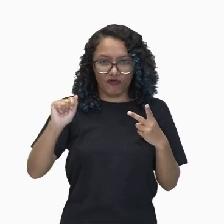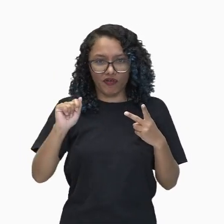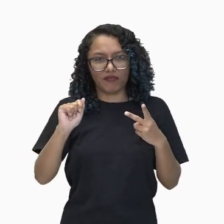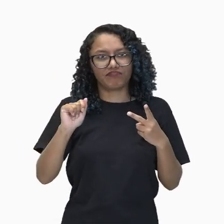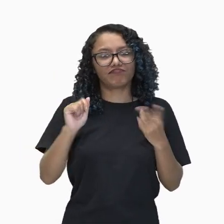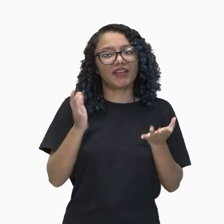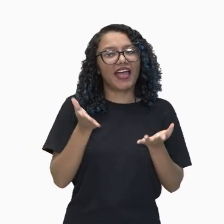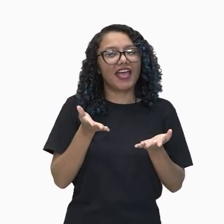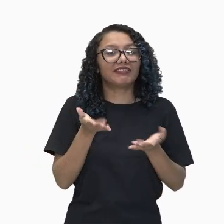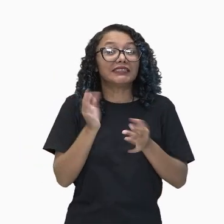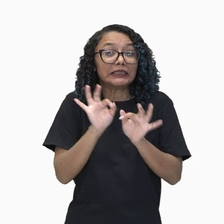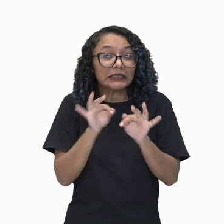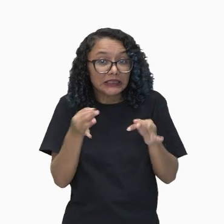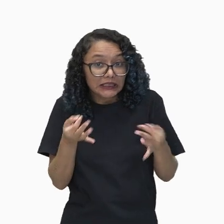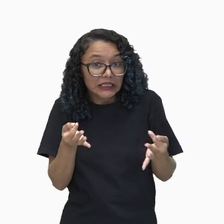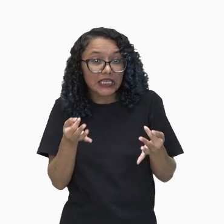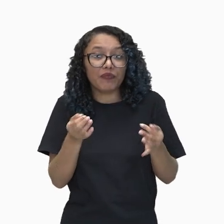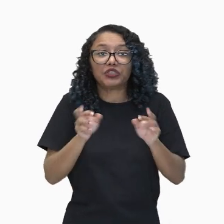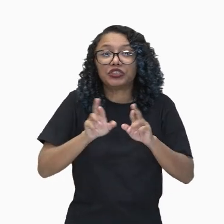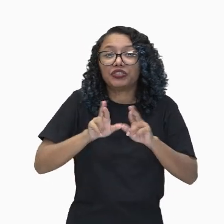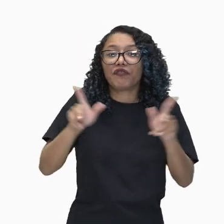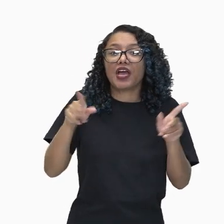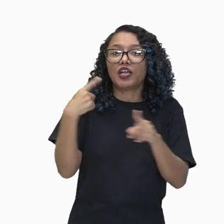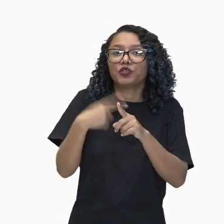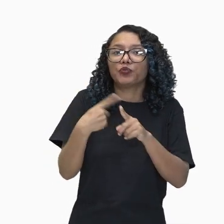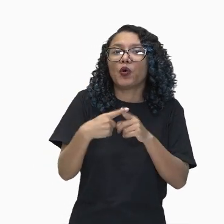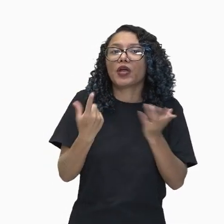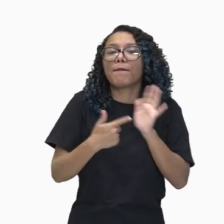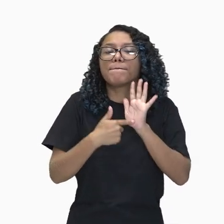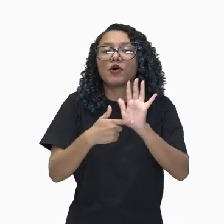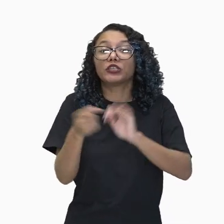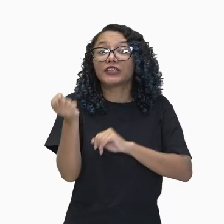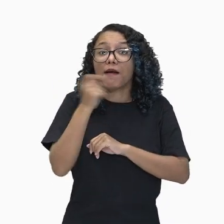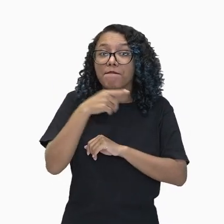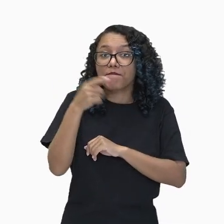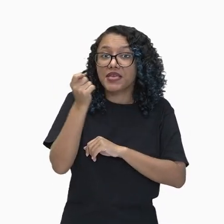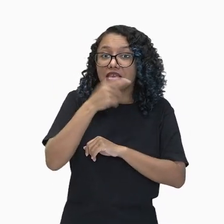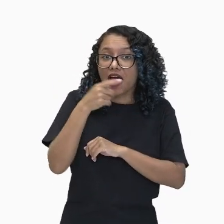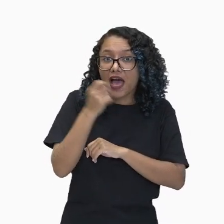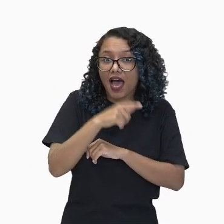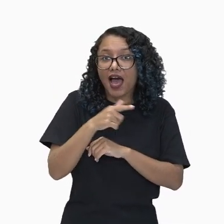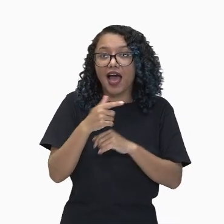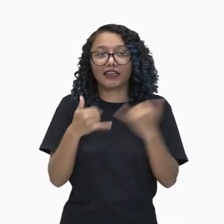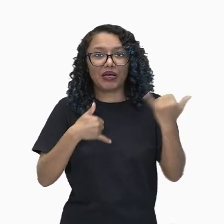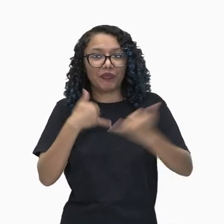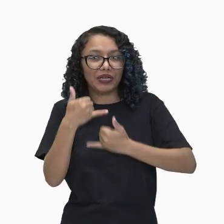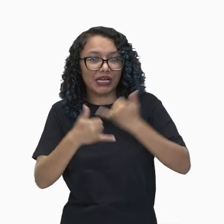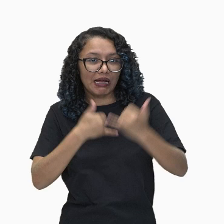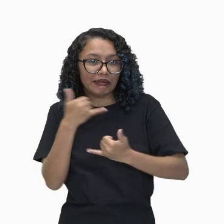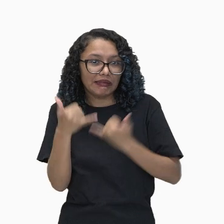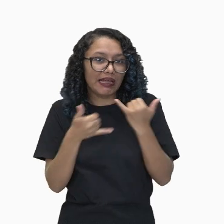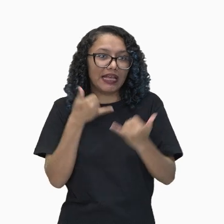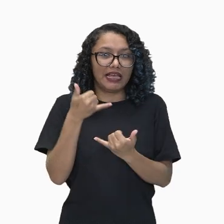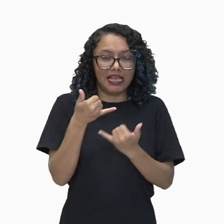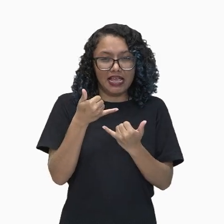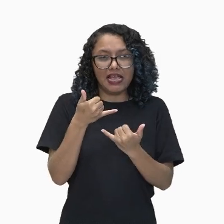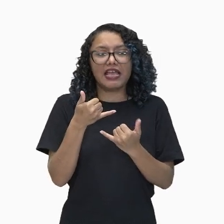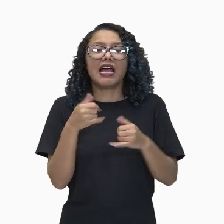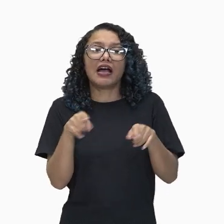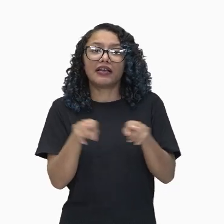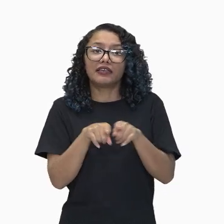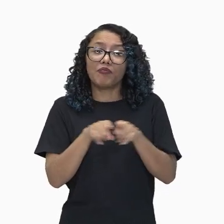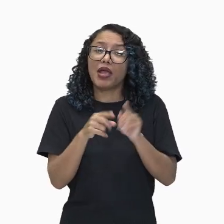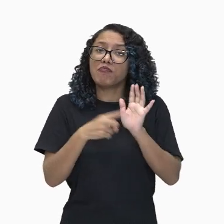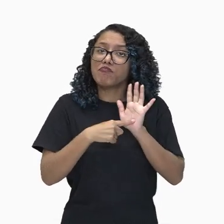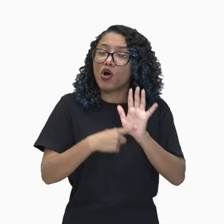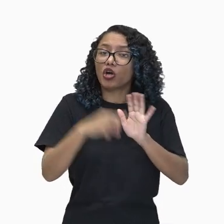séria por trazer a comédia e o divertimento e por retratar cenas e figuras comuns do dia a dia. E